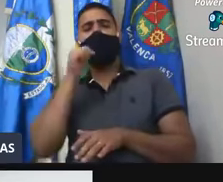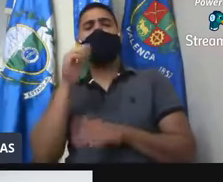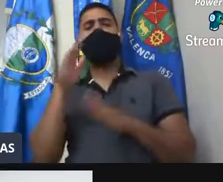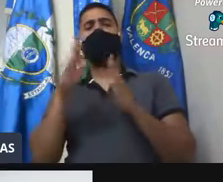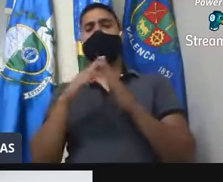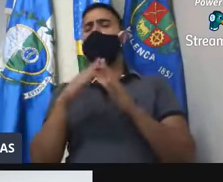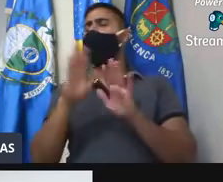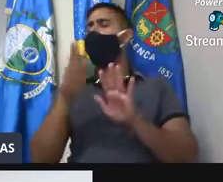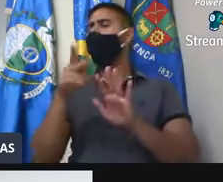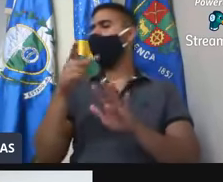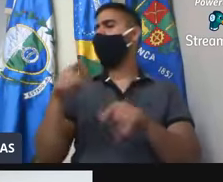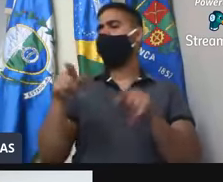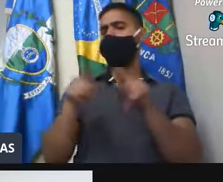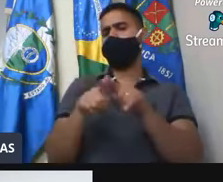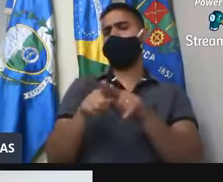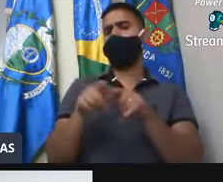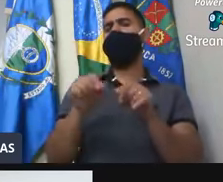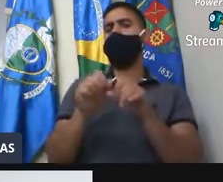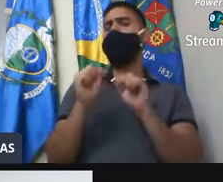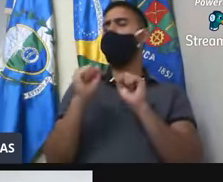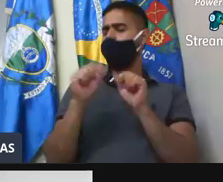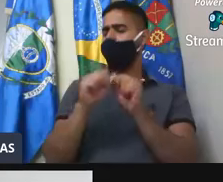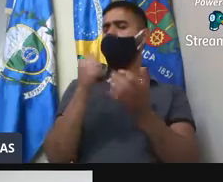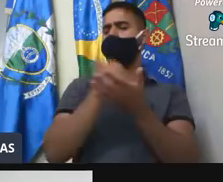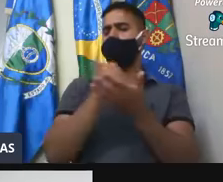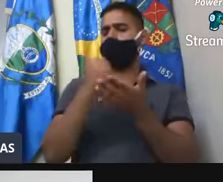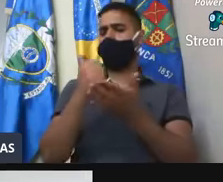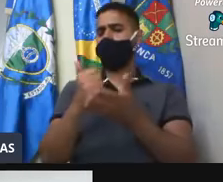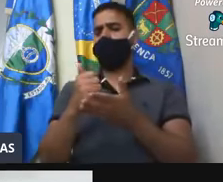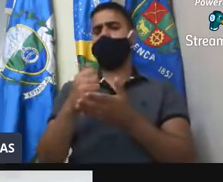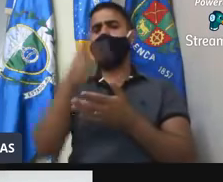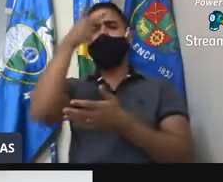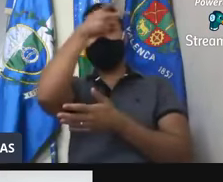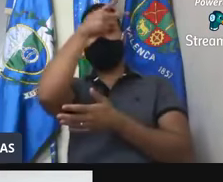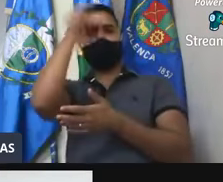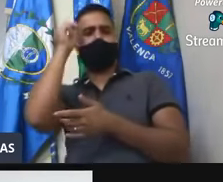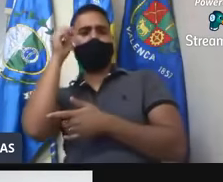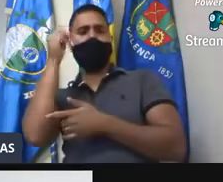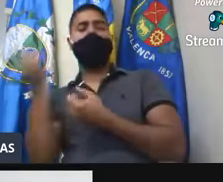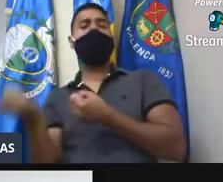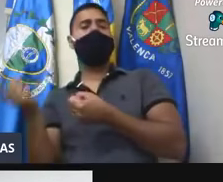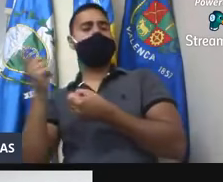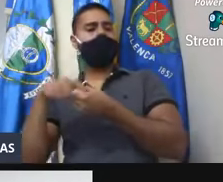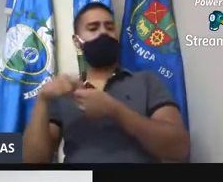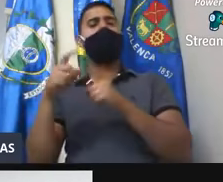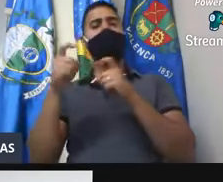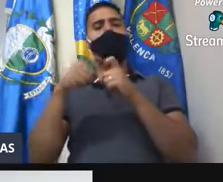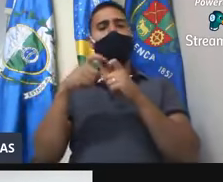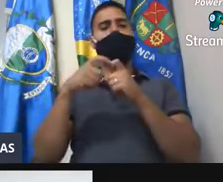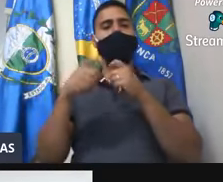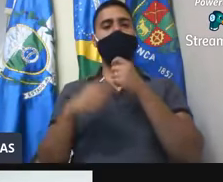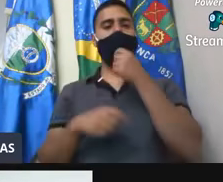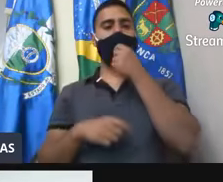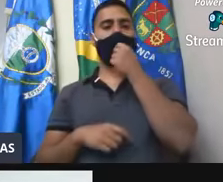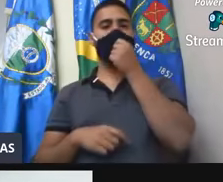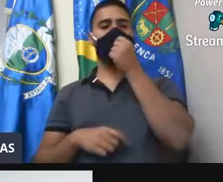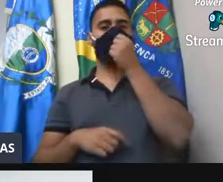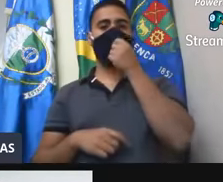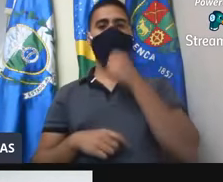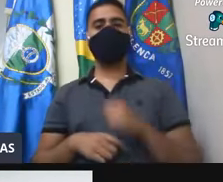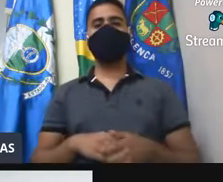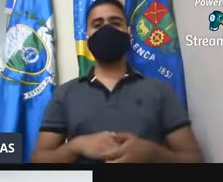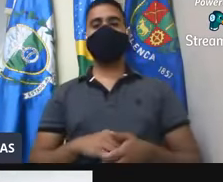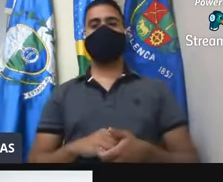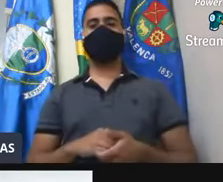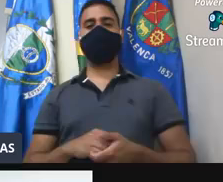a casa já até se propôs aí a fazer esse contrato com a prefeitura e o retorno desse atendimento. Ainda falando